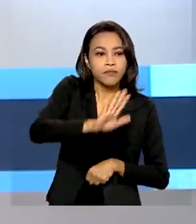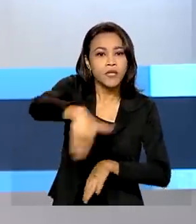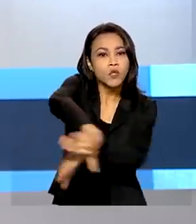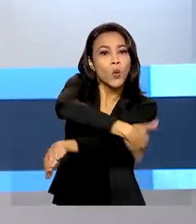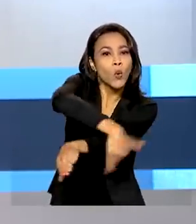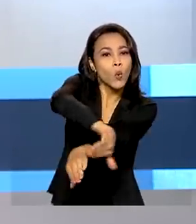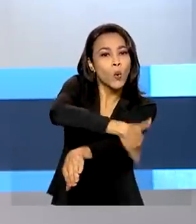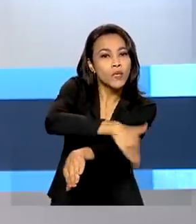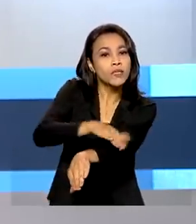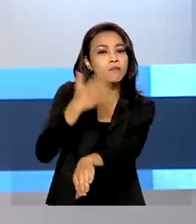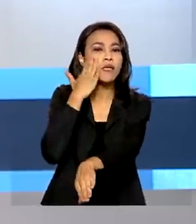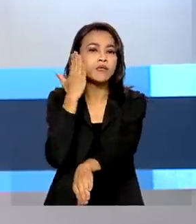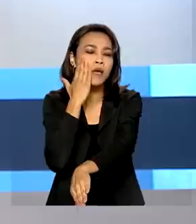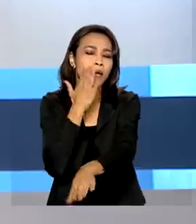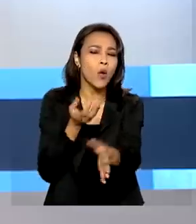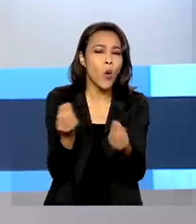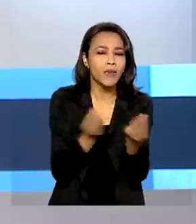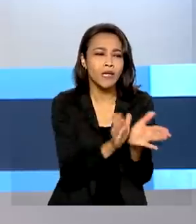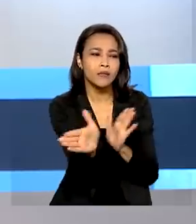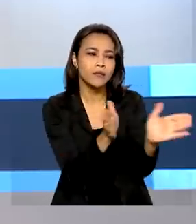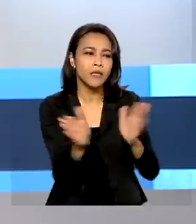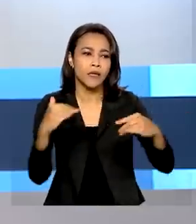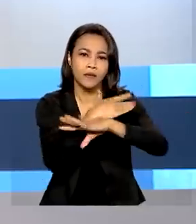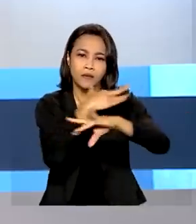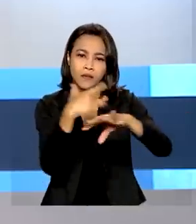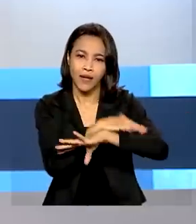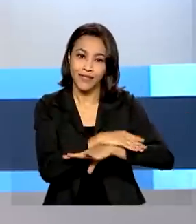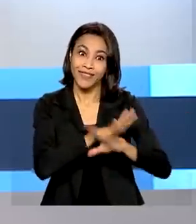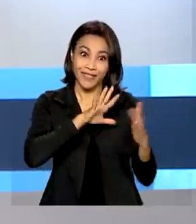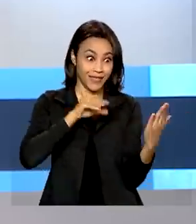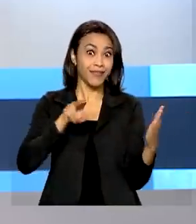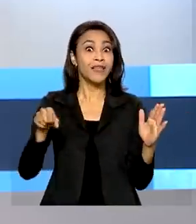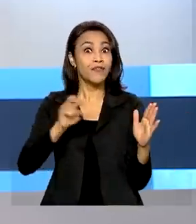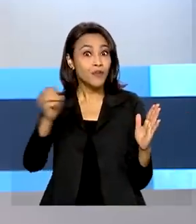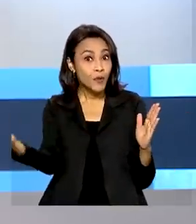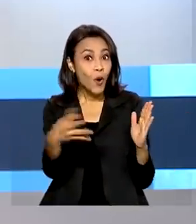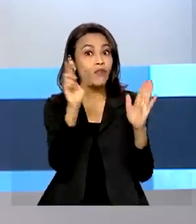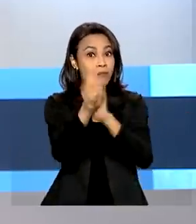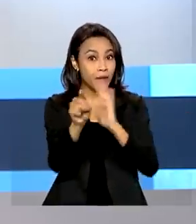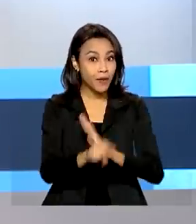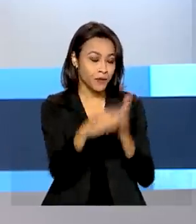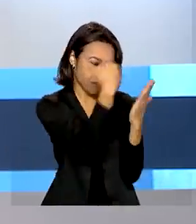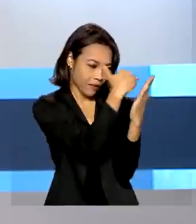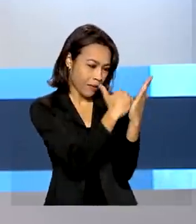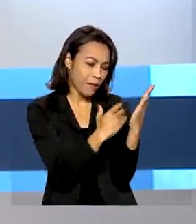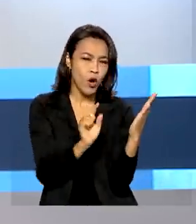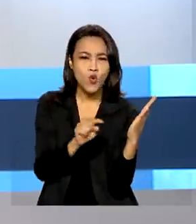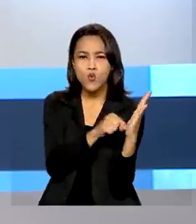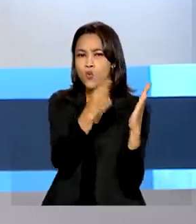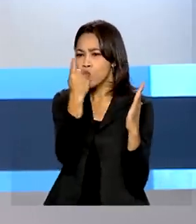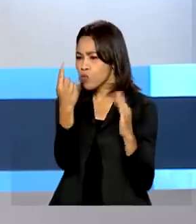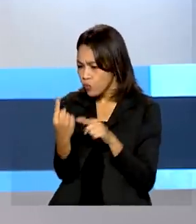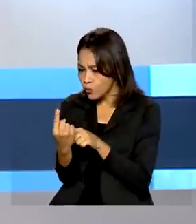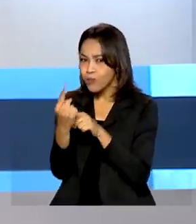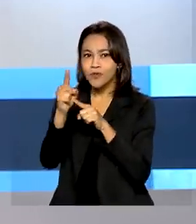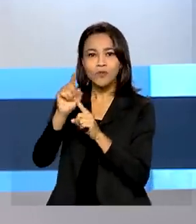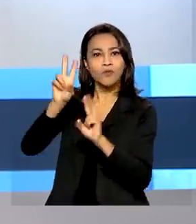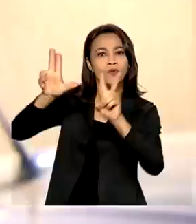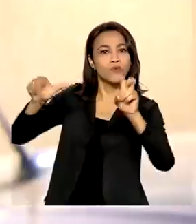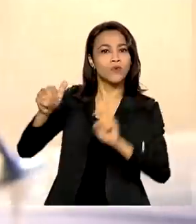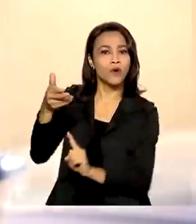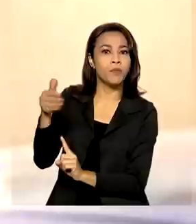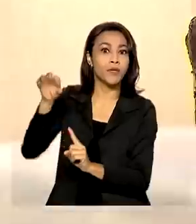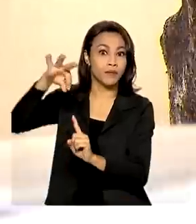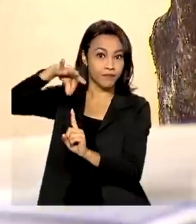para checar a acessibilidade das cidades. E o questionário ganhou novos itens. Um deles se refere aos pontos de ônibus.